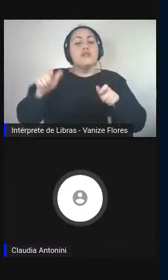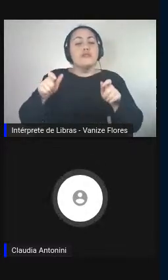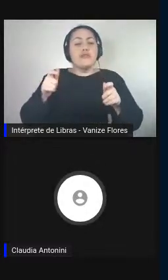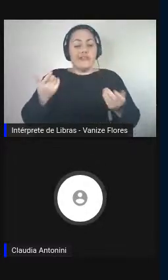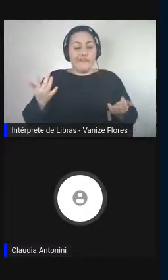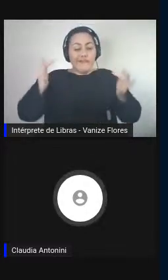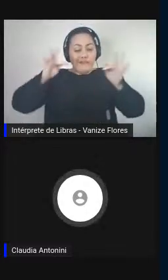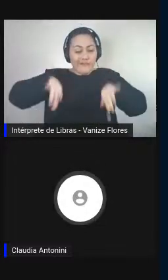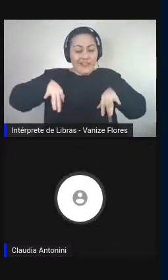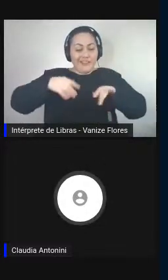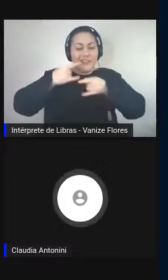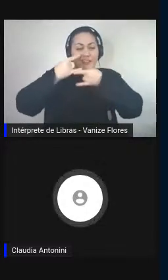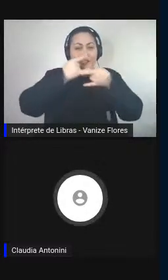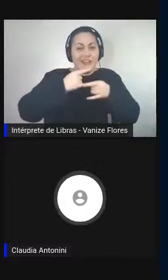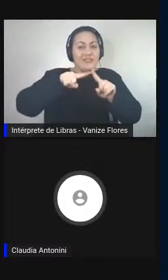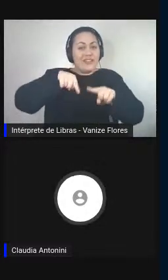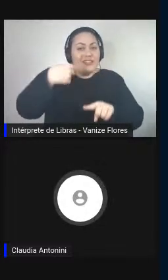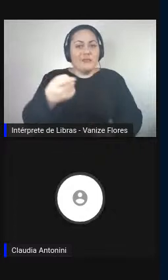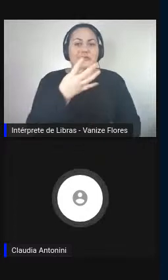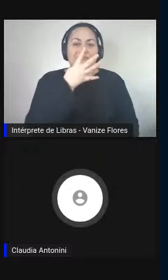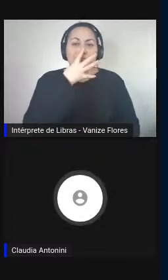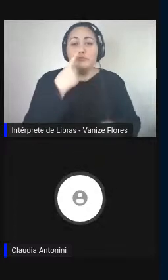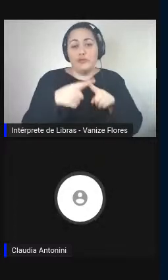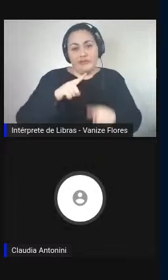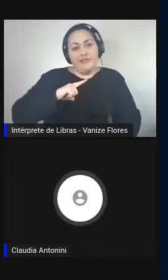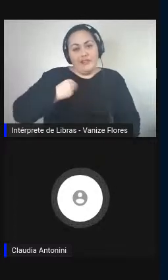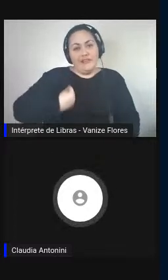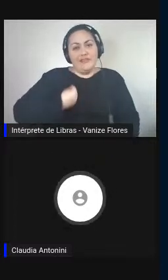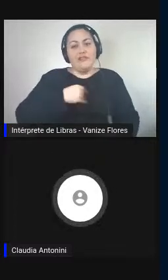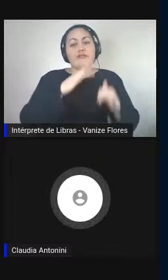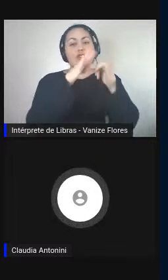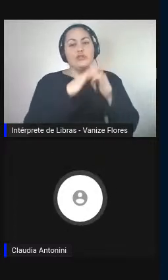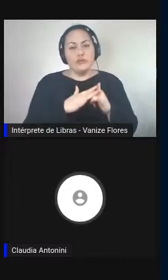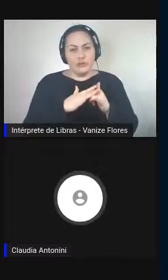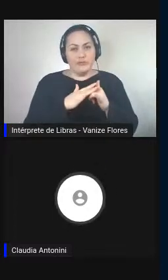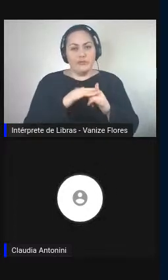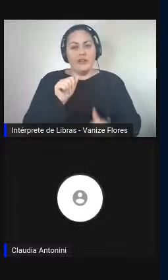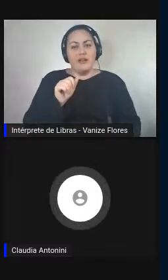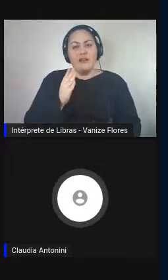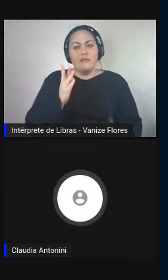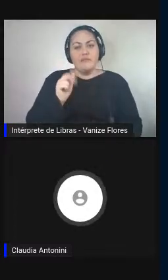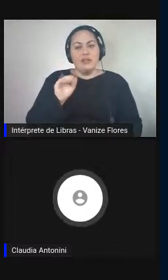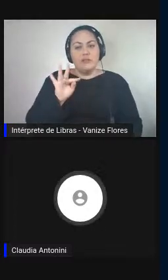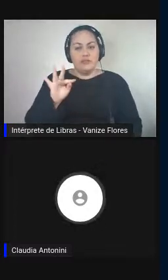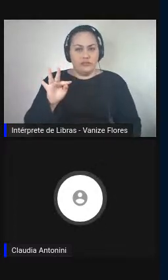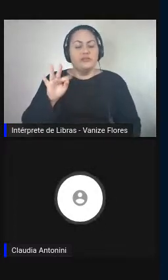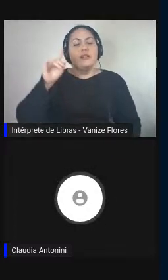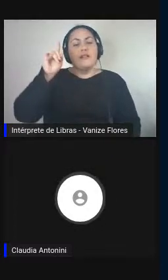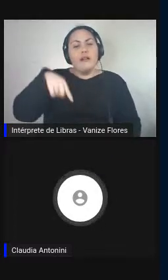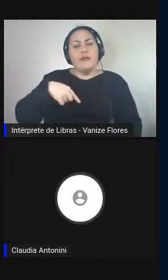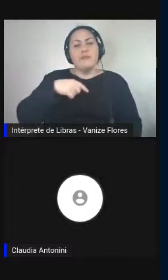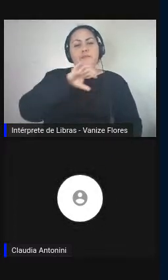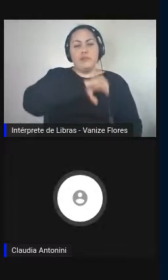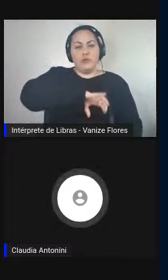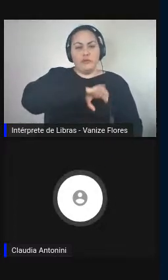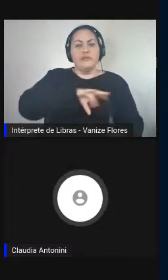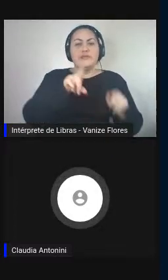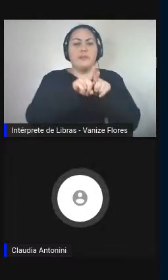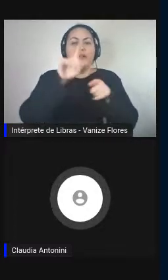conferência estará no canal YouTube da Abrapt, seja em italiano que em português e Libras, língua brasileira de sinais.